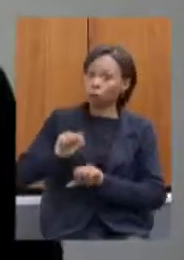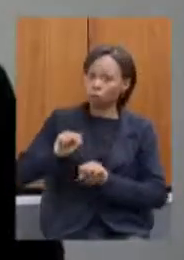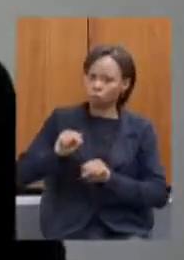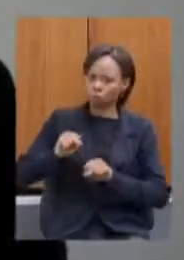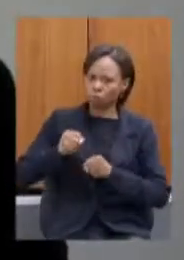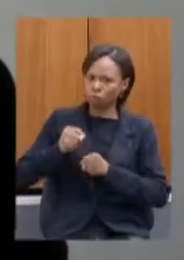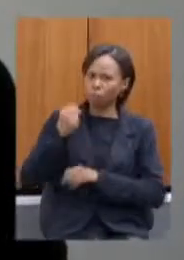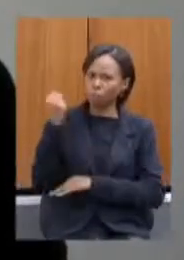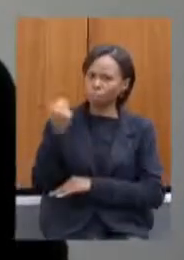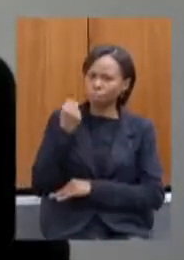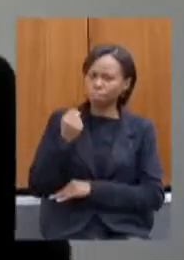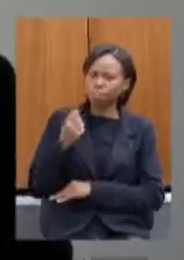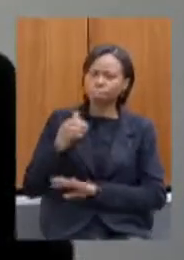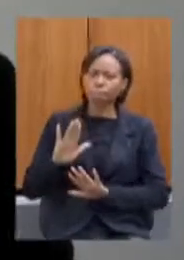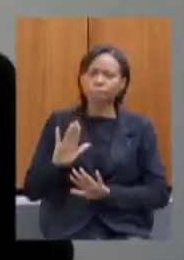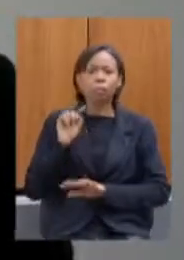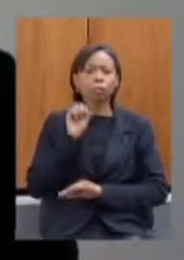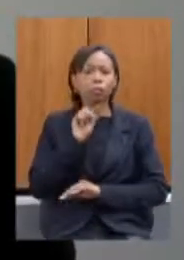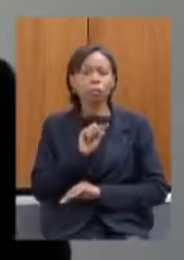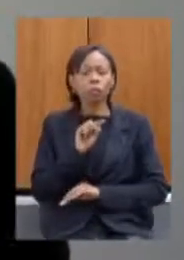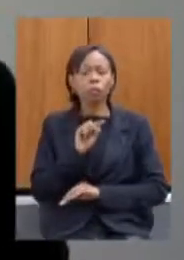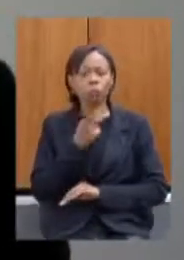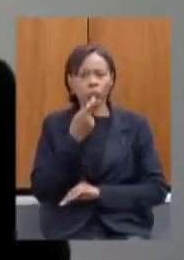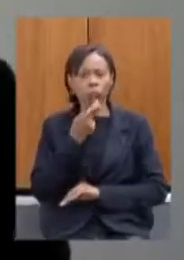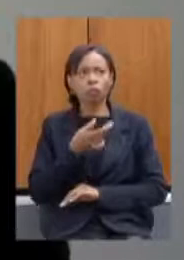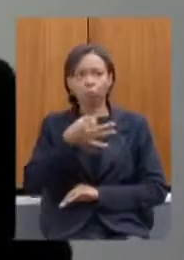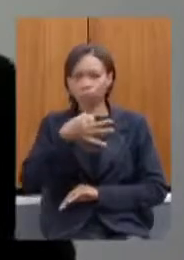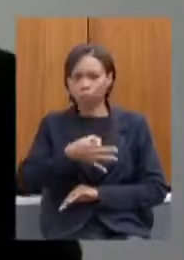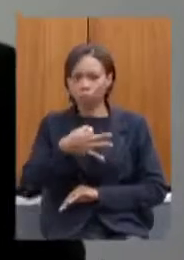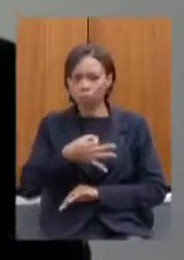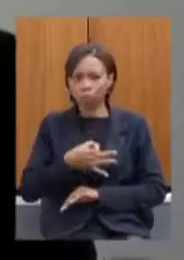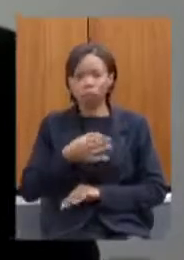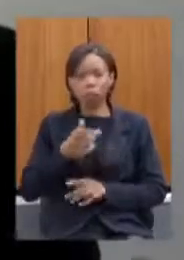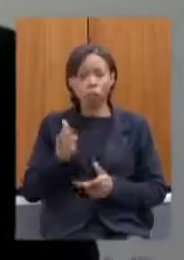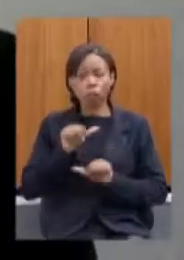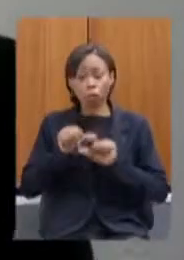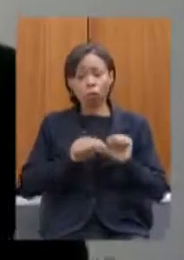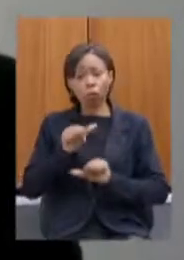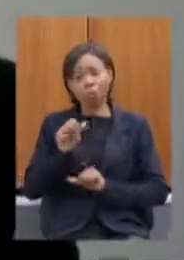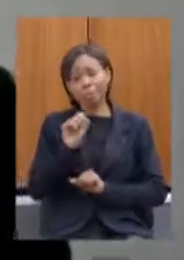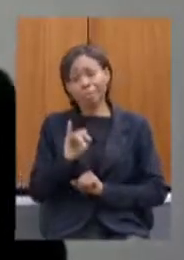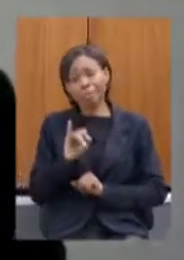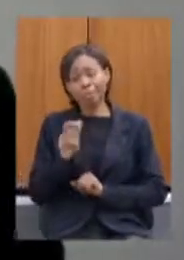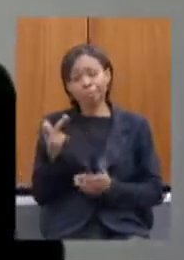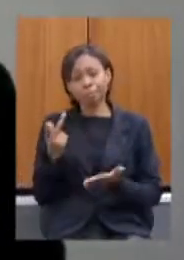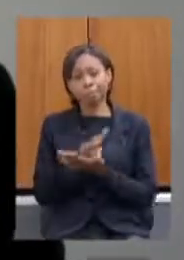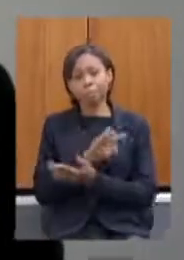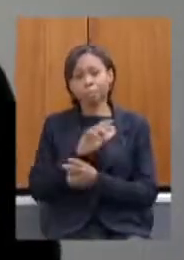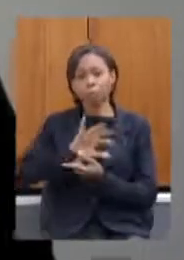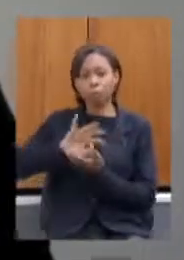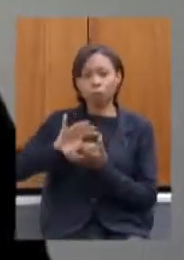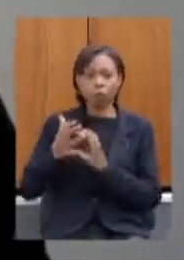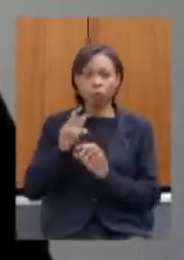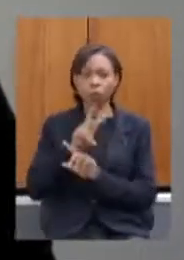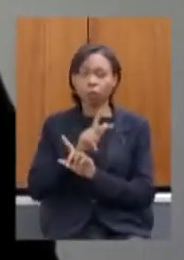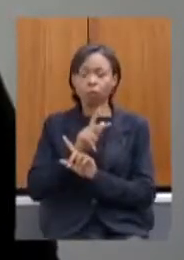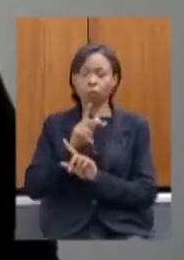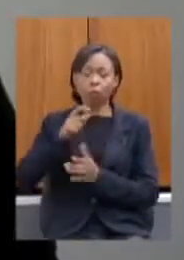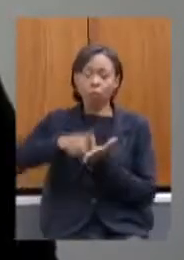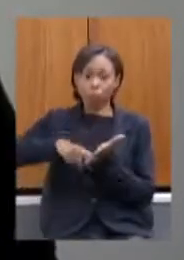mas o senhor está certíssimo isso só se cura com a reforma tributária isso o falou ah eu tenho